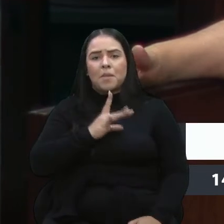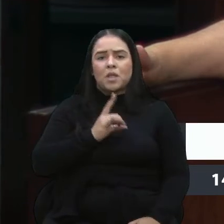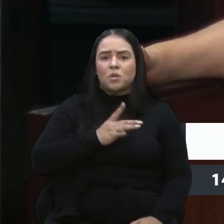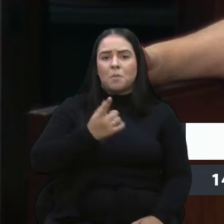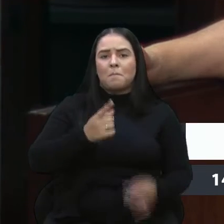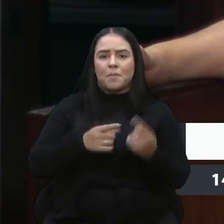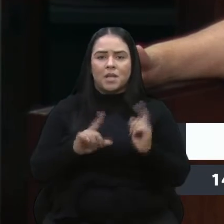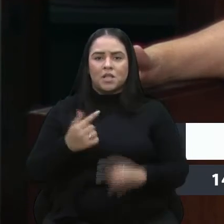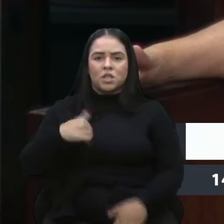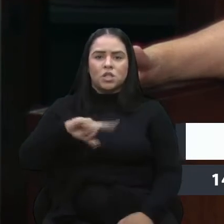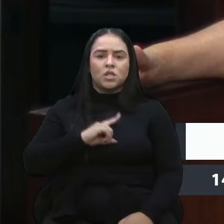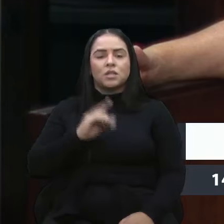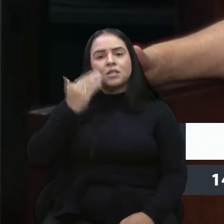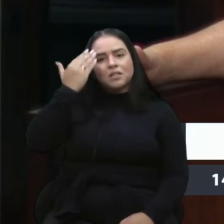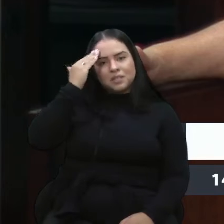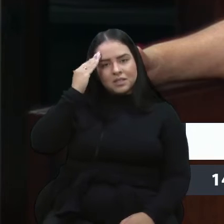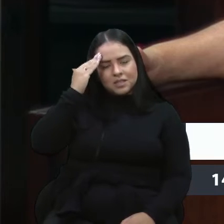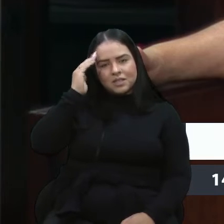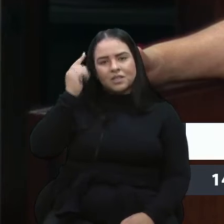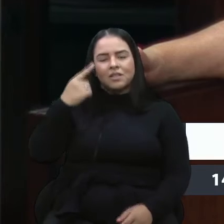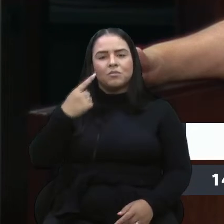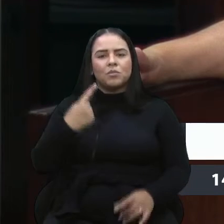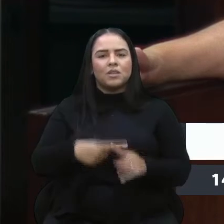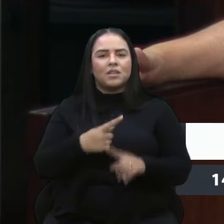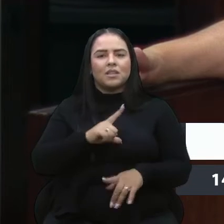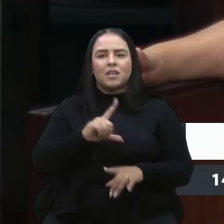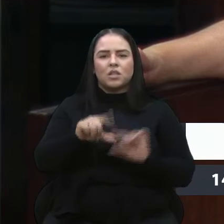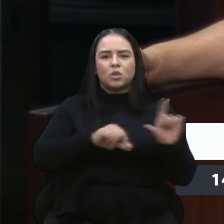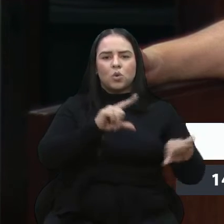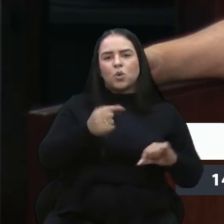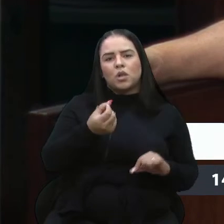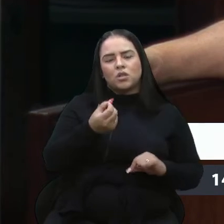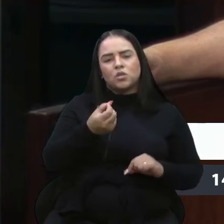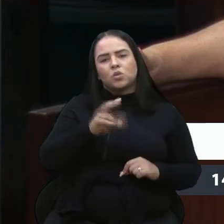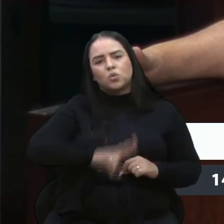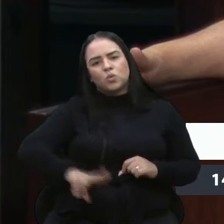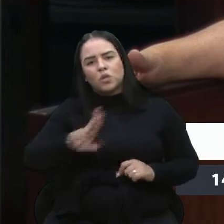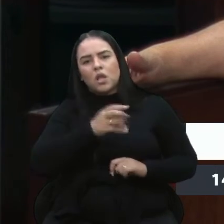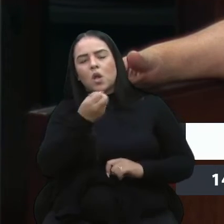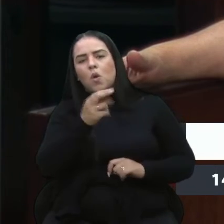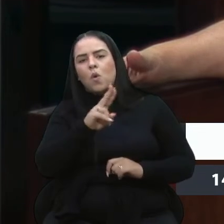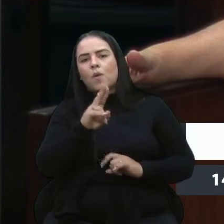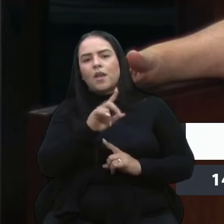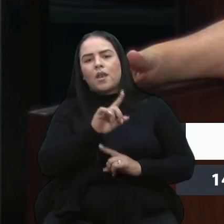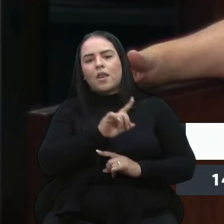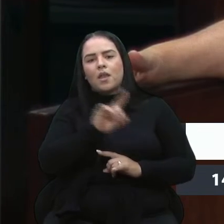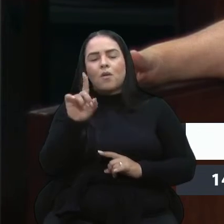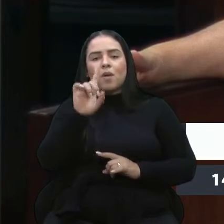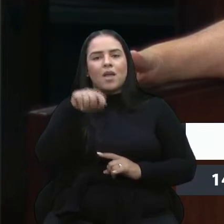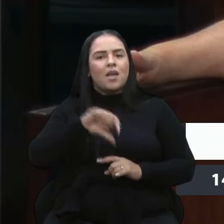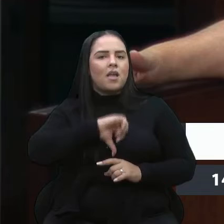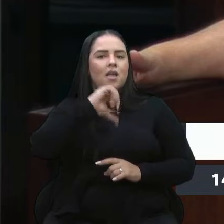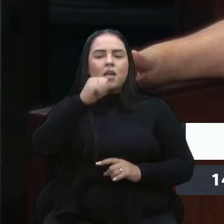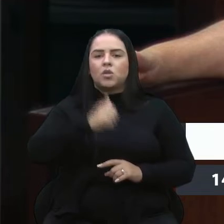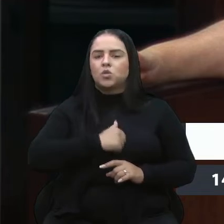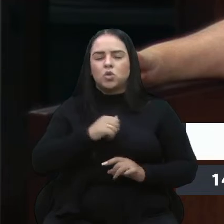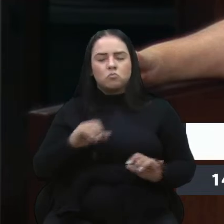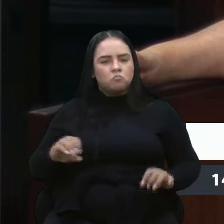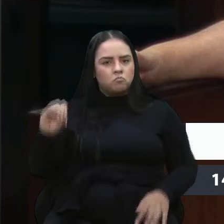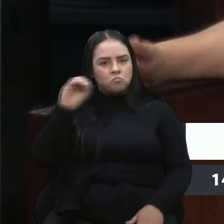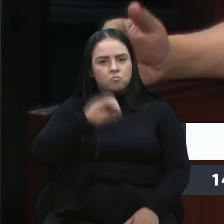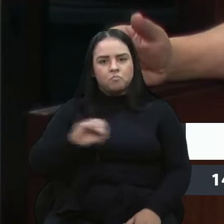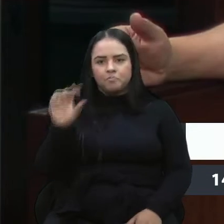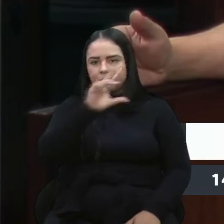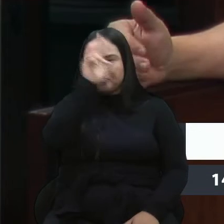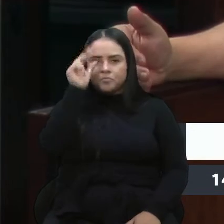entende, mas deixar facultado para a pessoa poder usar ou não, isso é uma atitude grandiosa do nosso prefeito,